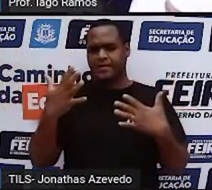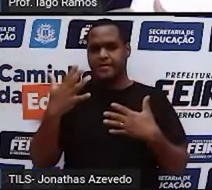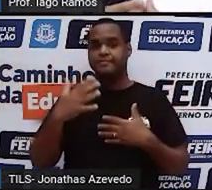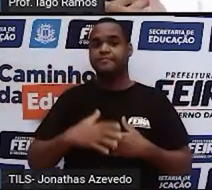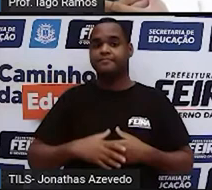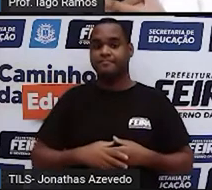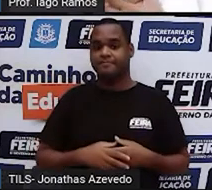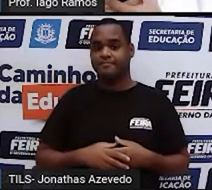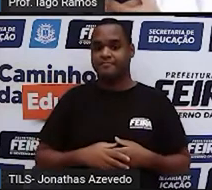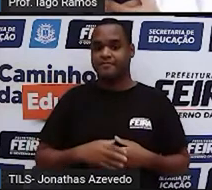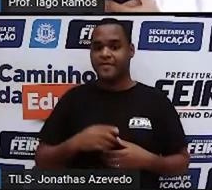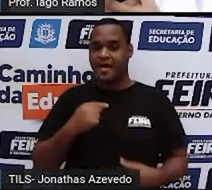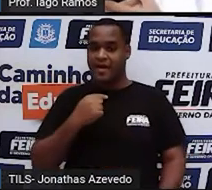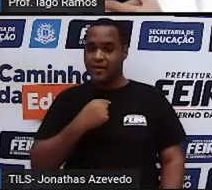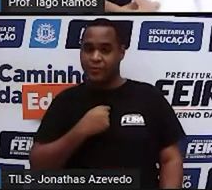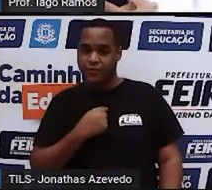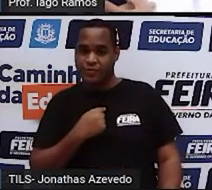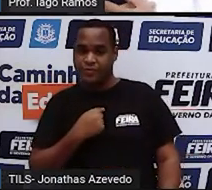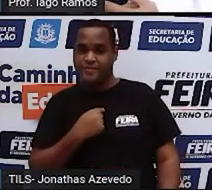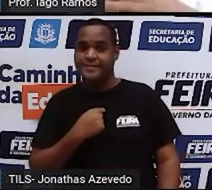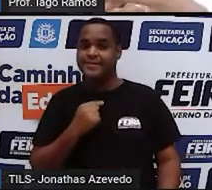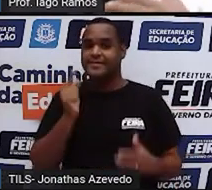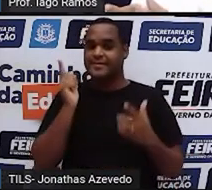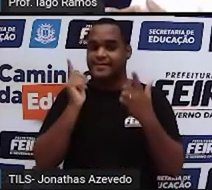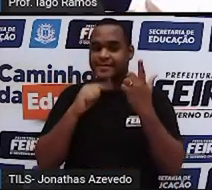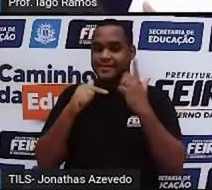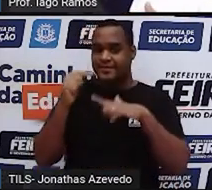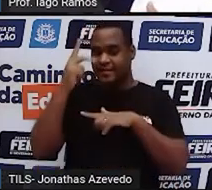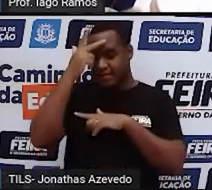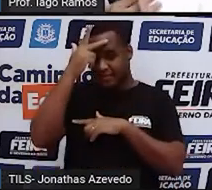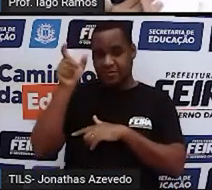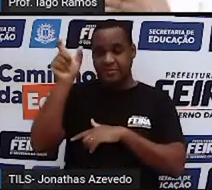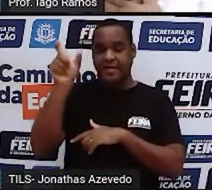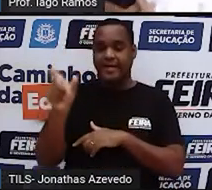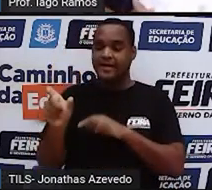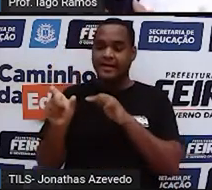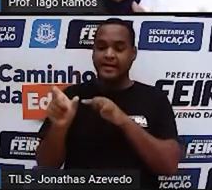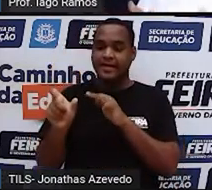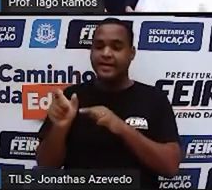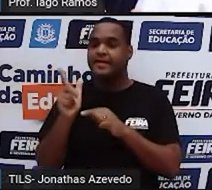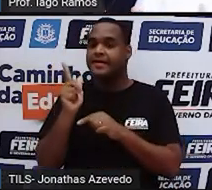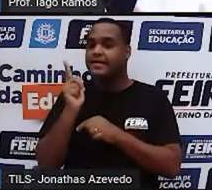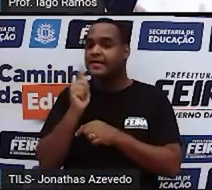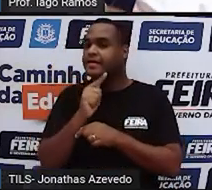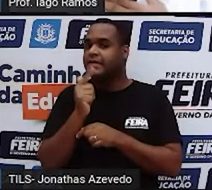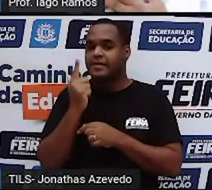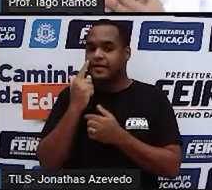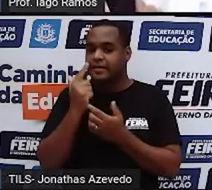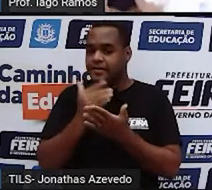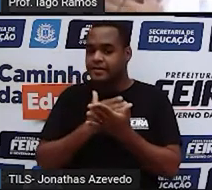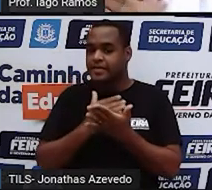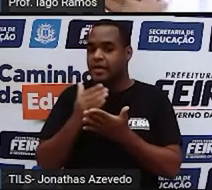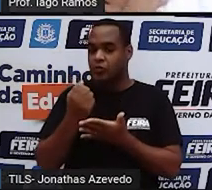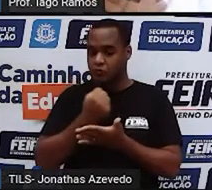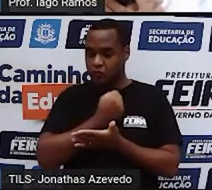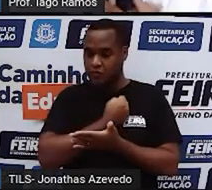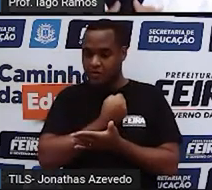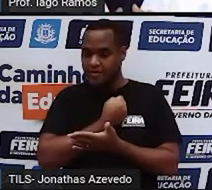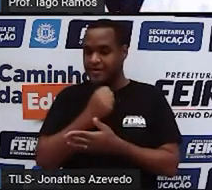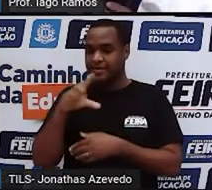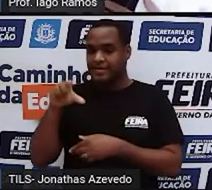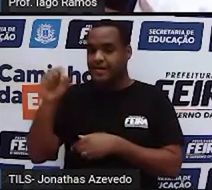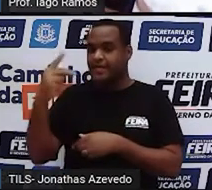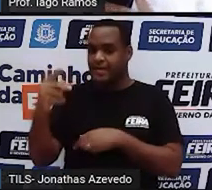que eu descubra a idade de uma pessoa a partir do número que ela